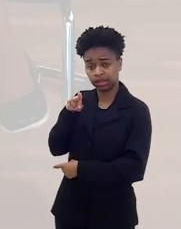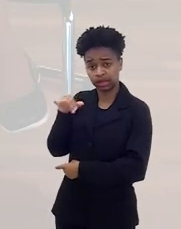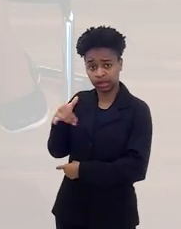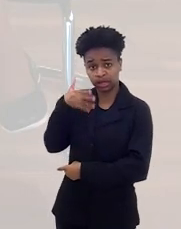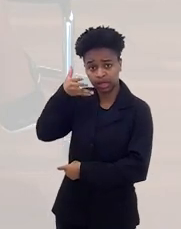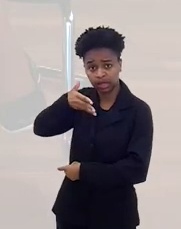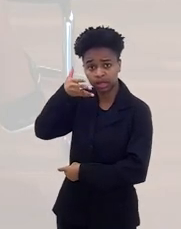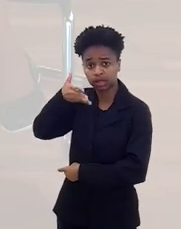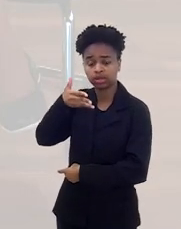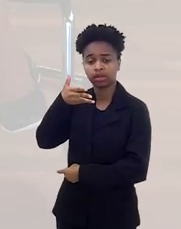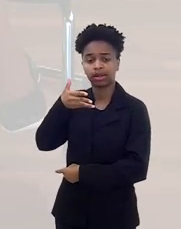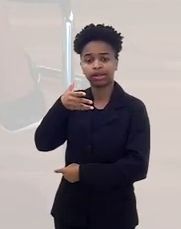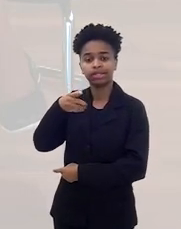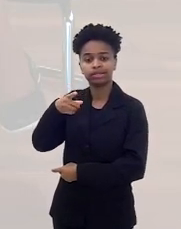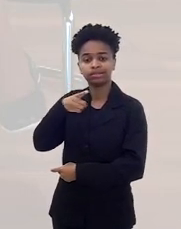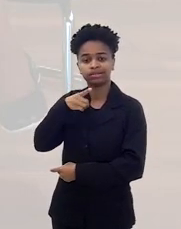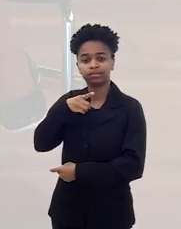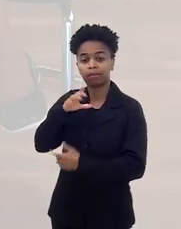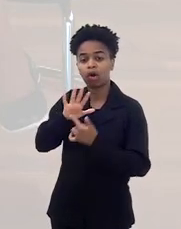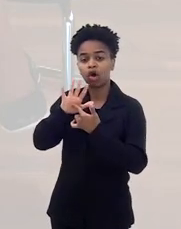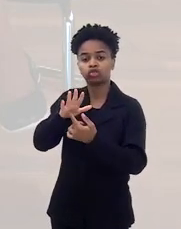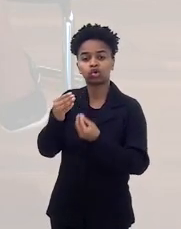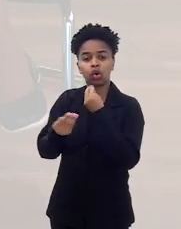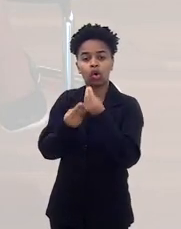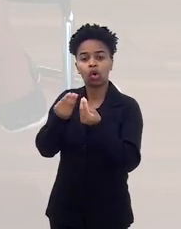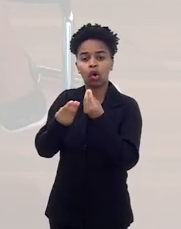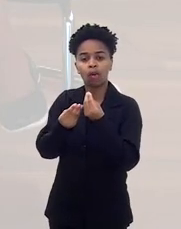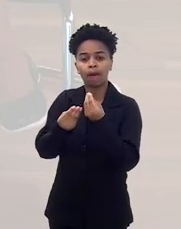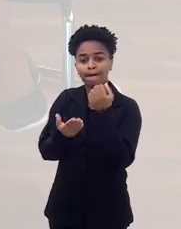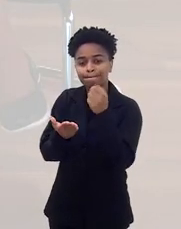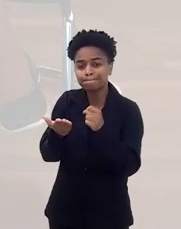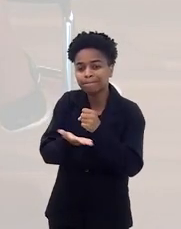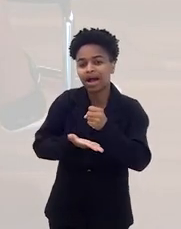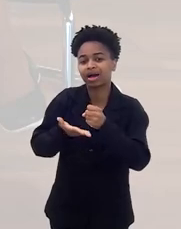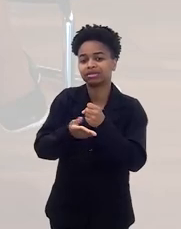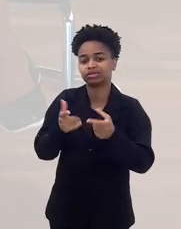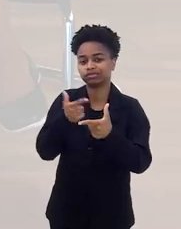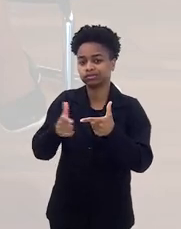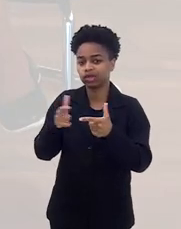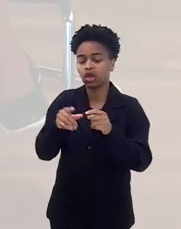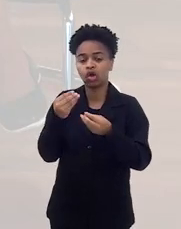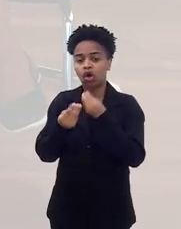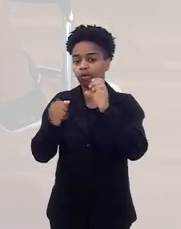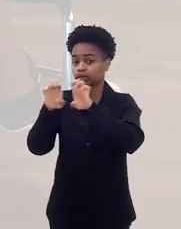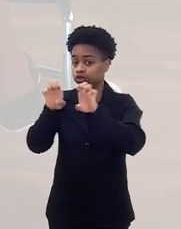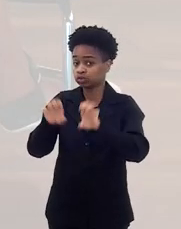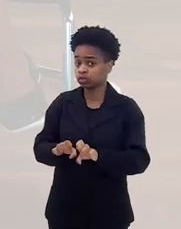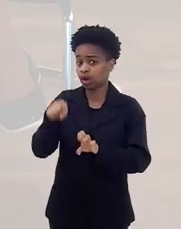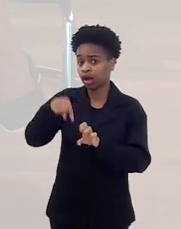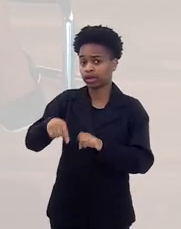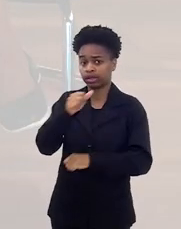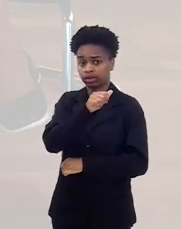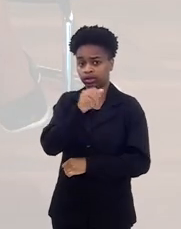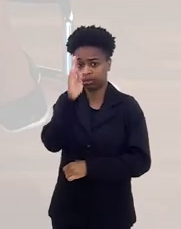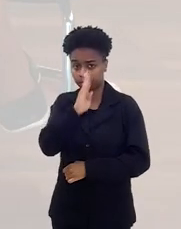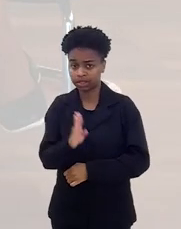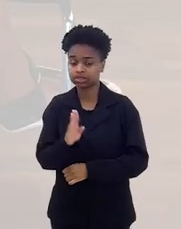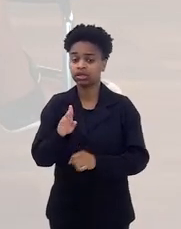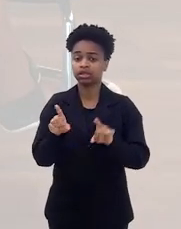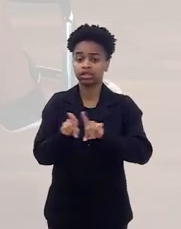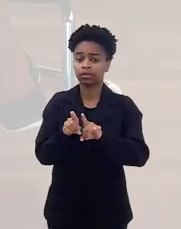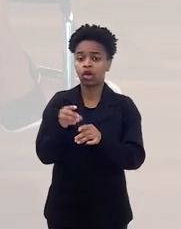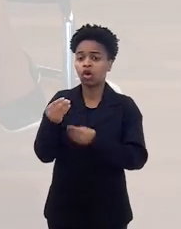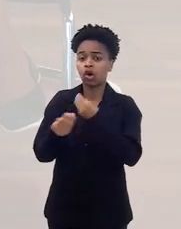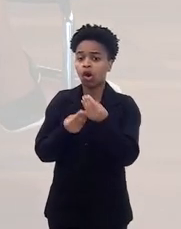deputada Dani Balbi traz, que está na raiz do problema, na estrutura do Estado brasileiro, as causas e motivações que